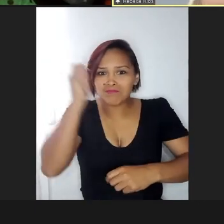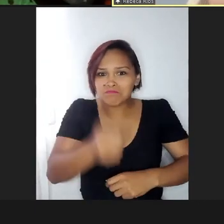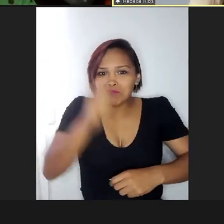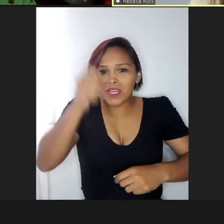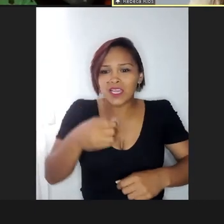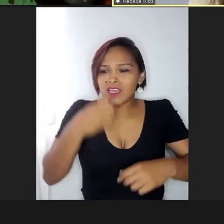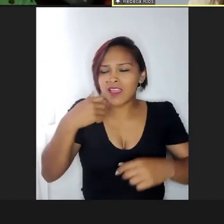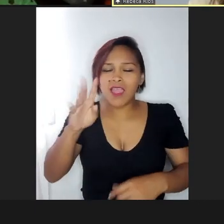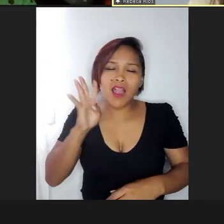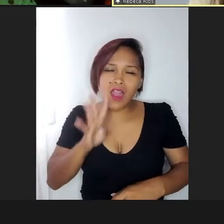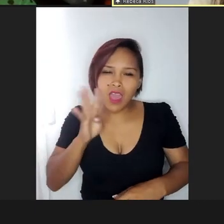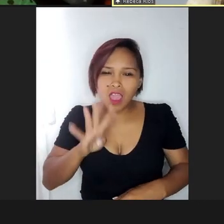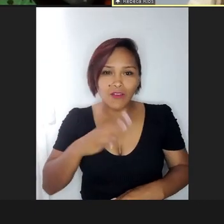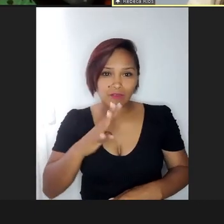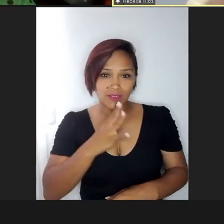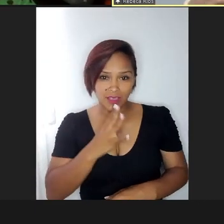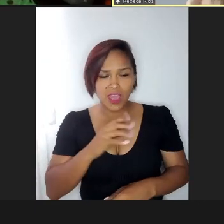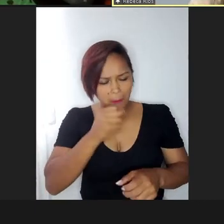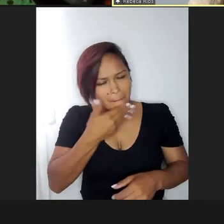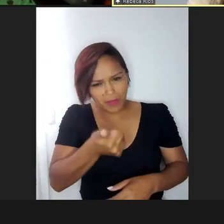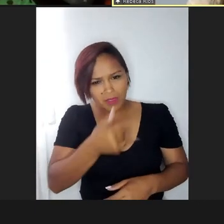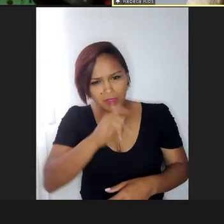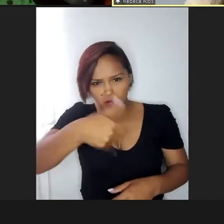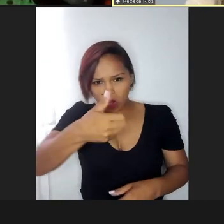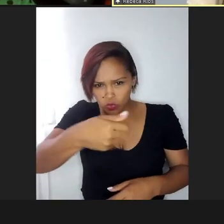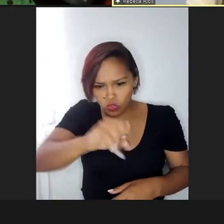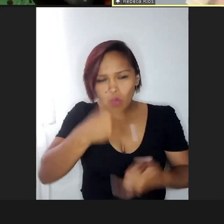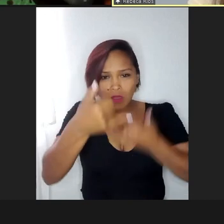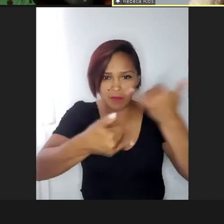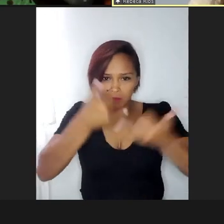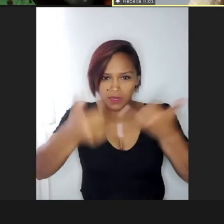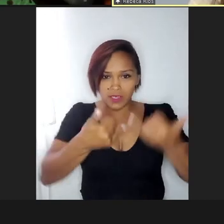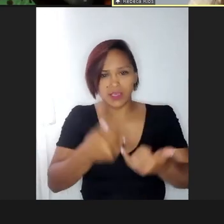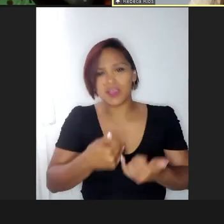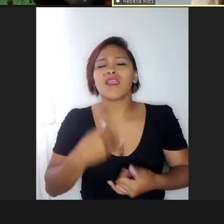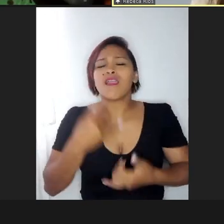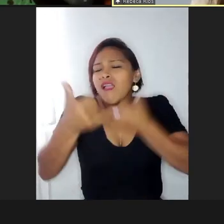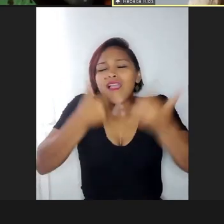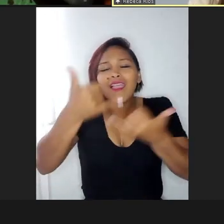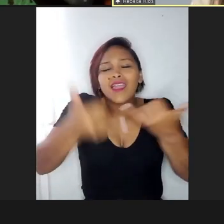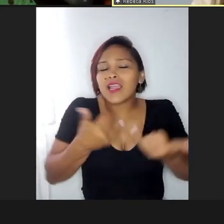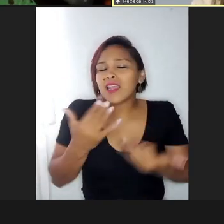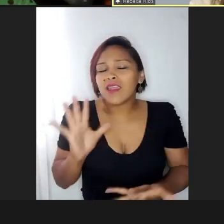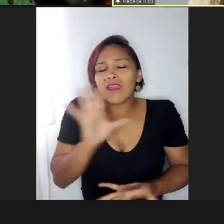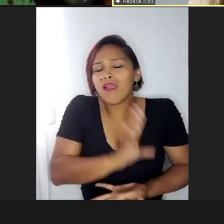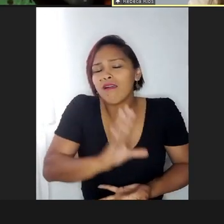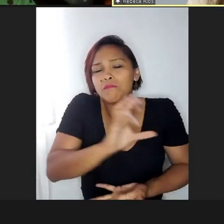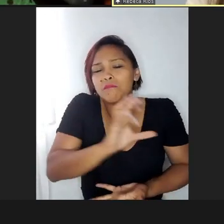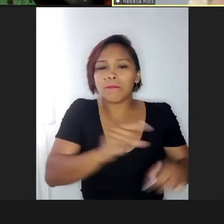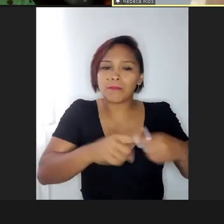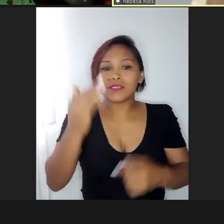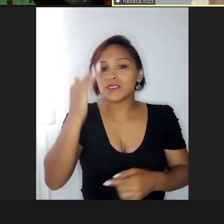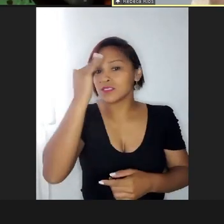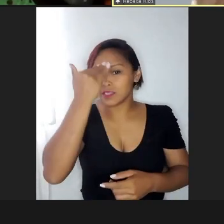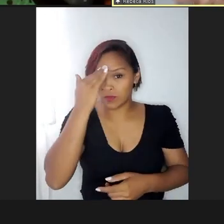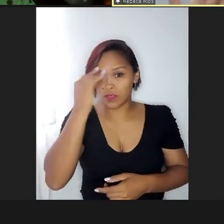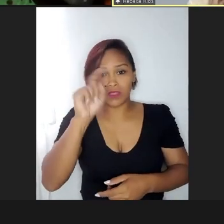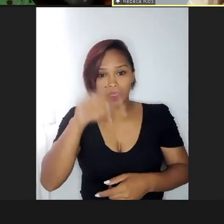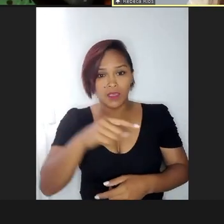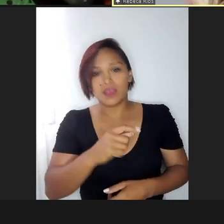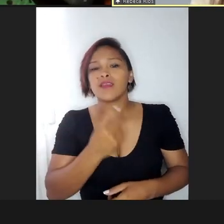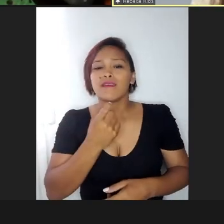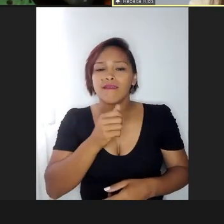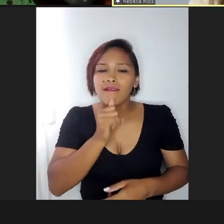você quer conhecer ele melhor, você quer brincar com ele, ele é muito divertido, né, mas eu entendo, ele ainda fala